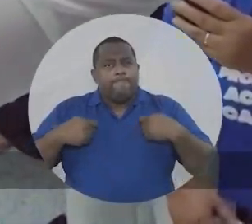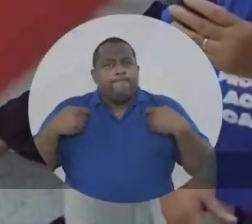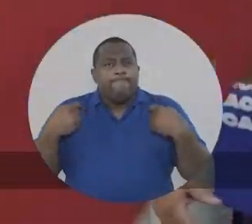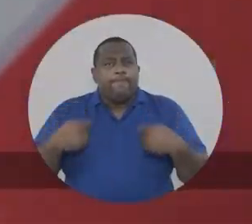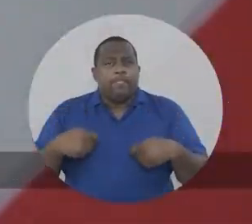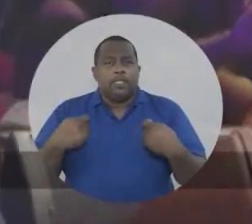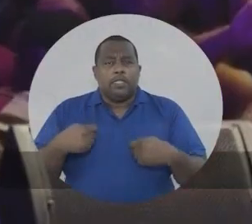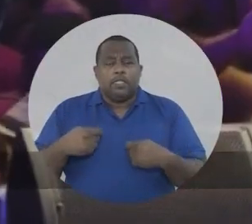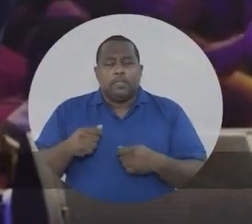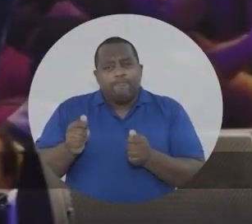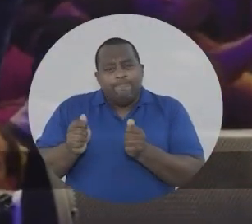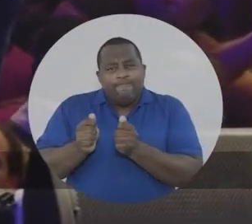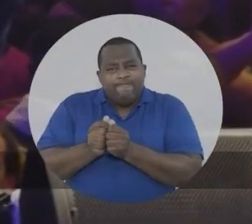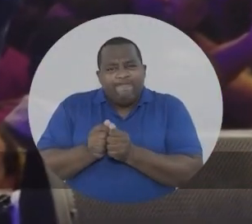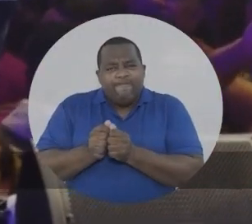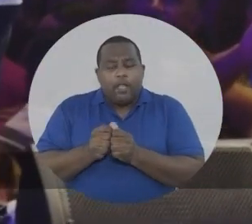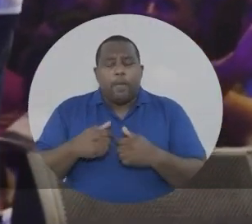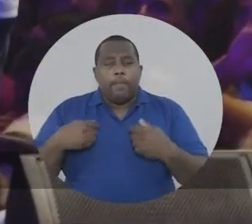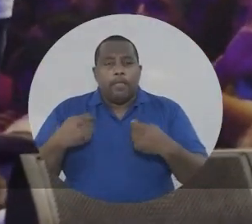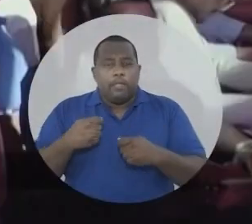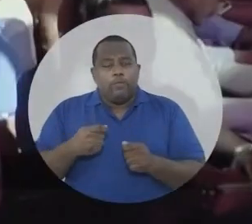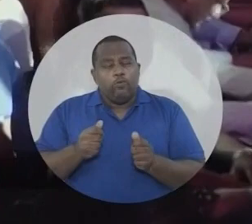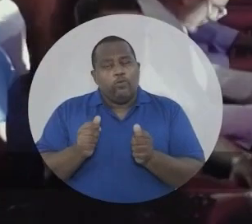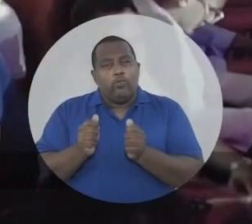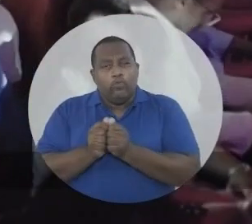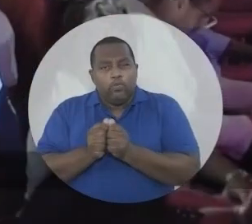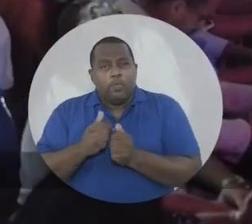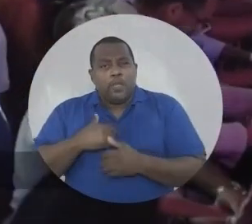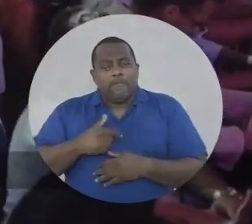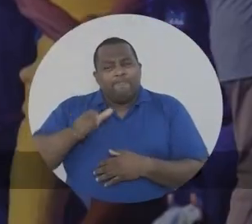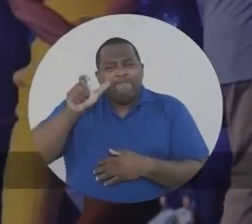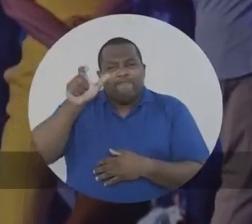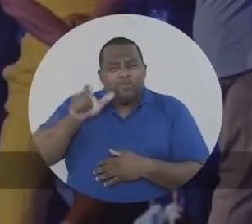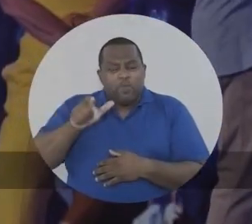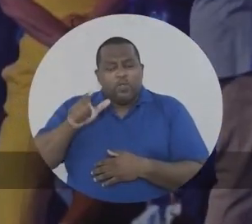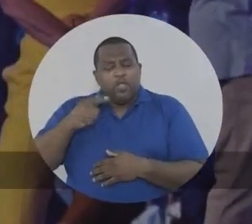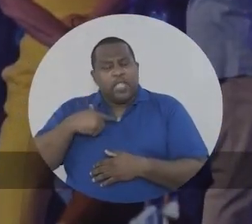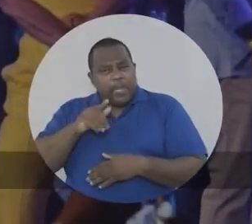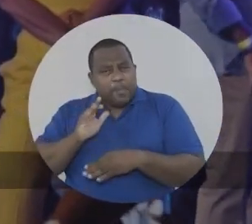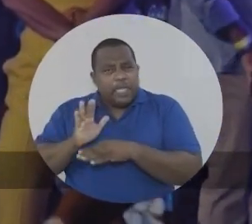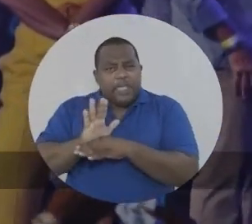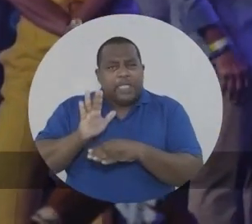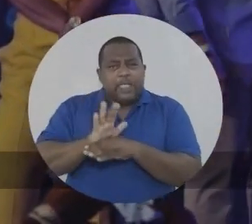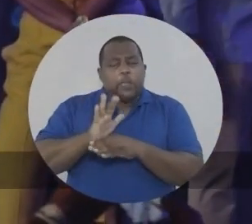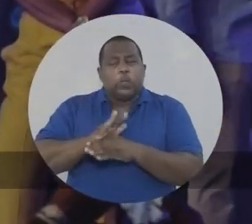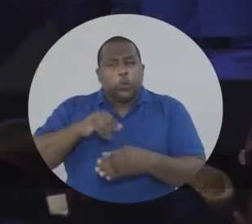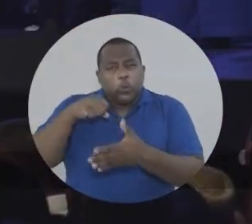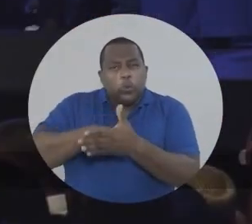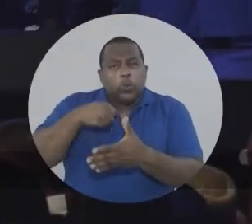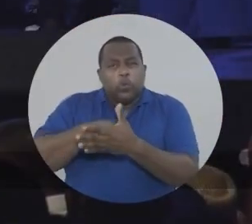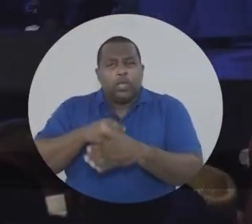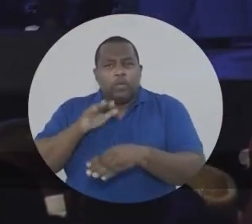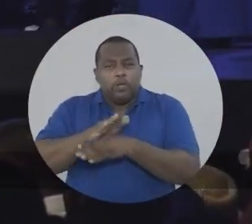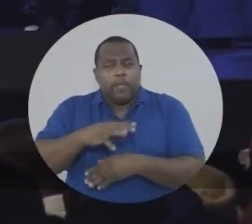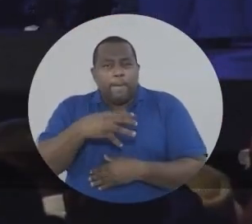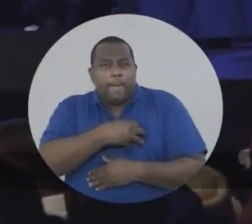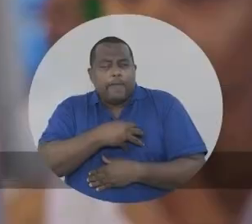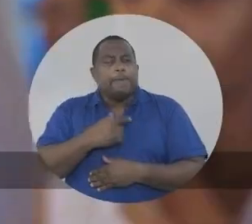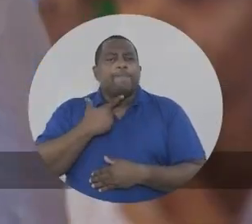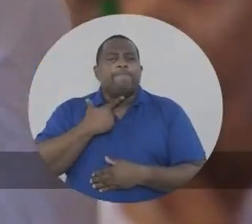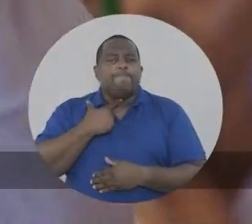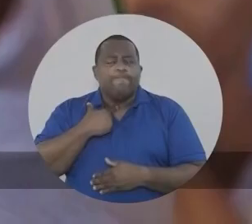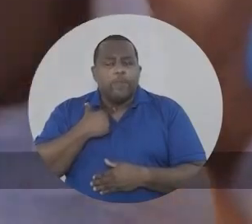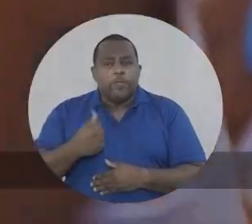Eu vou precisar de um parceiro. Eu vou precisar ter ao meu lado um cara que chegue junto, que lute pela